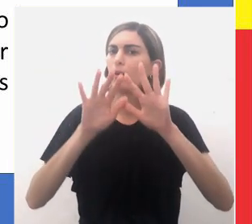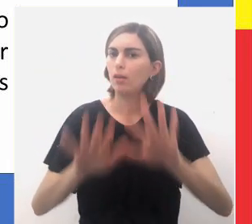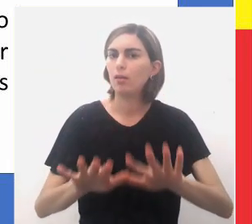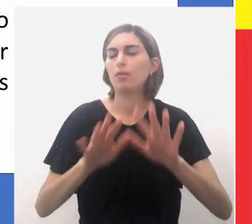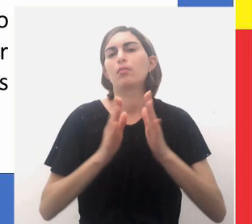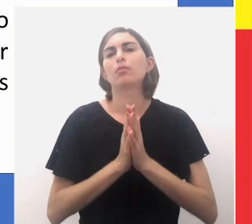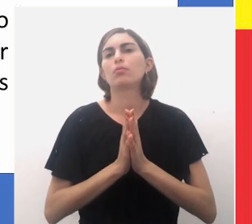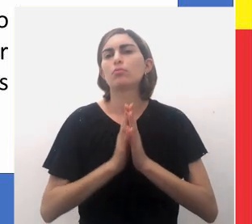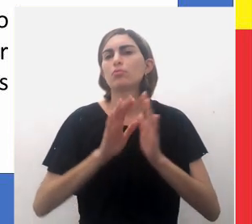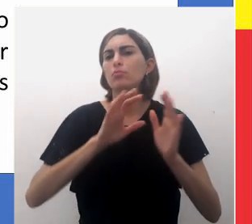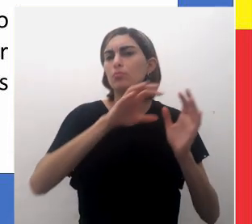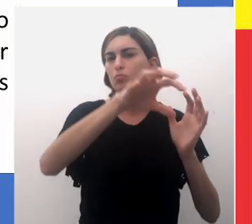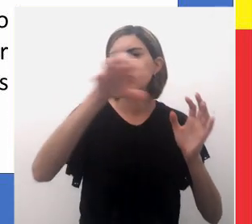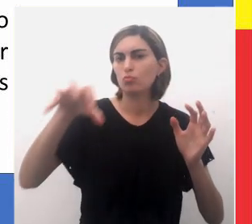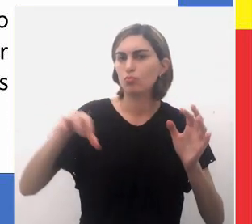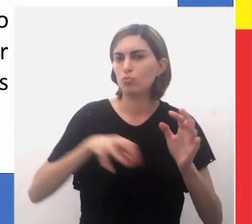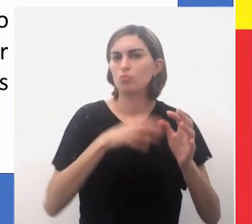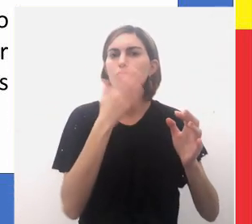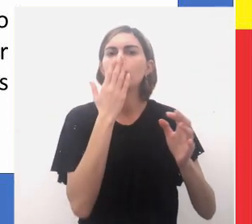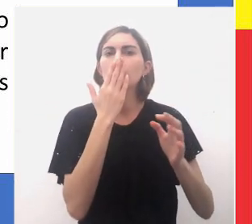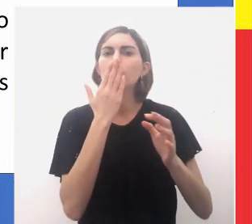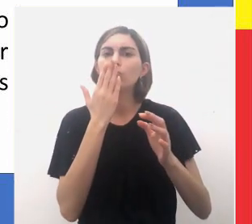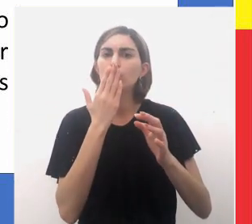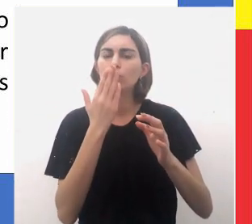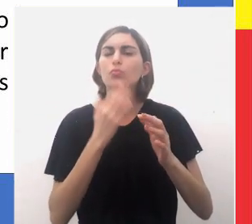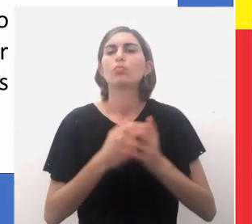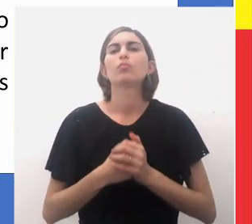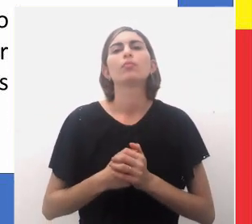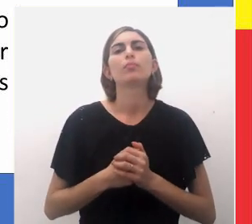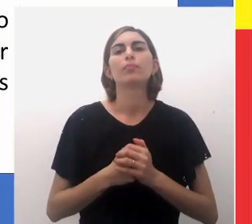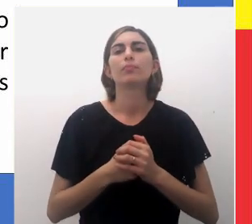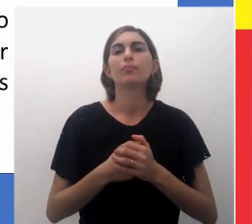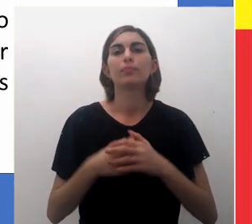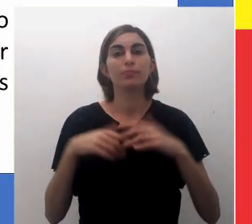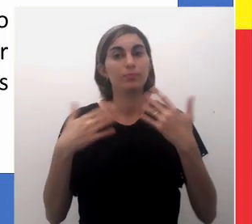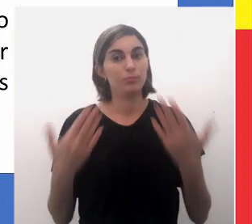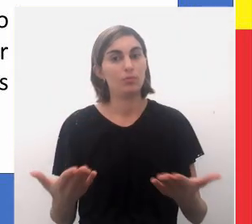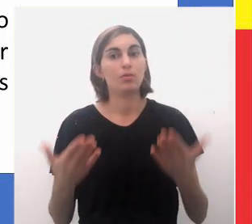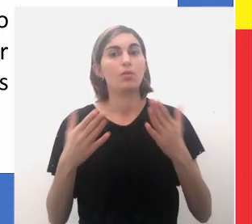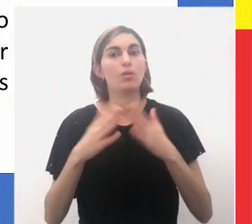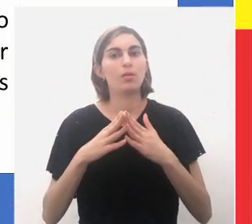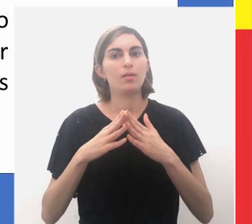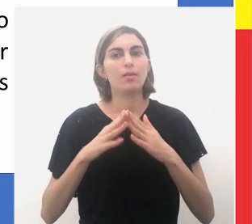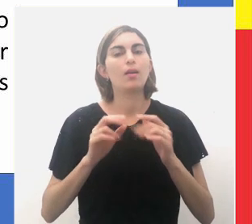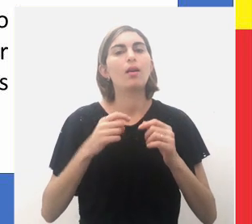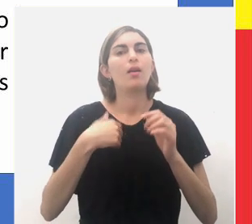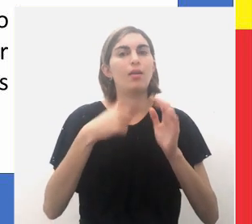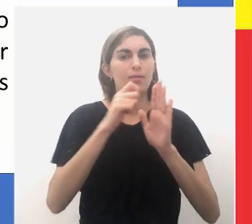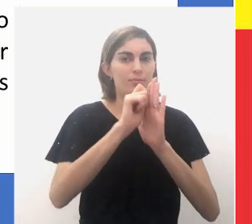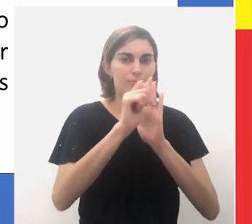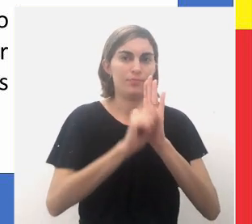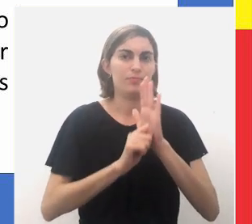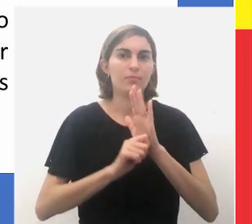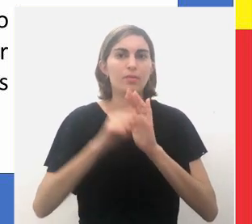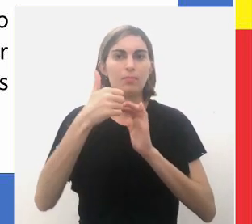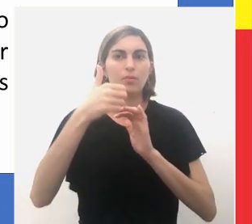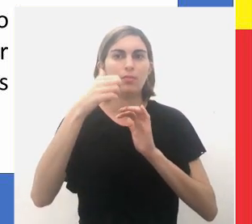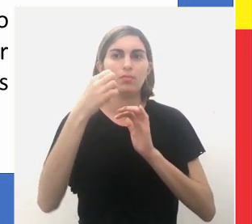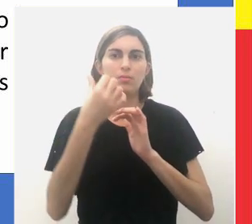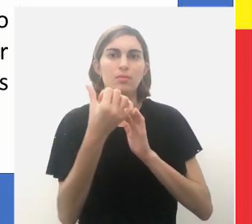instalarem suas aldeias com forma de convencimento. Ou seja, o Alvará Régio,